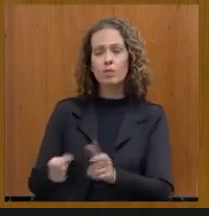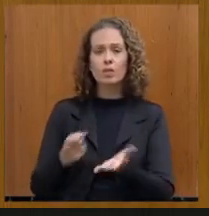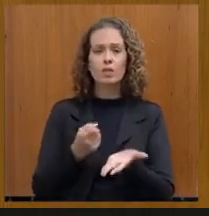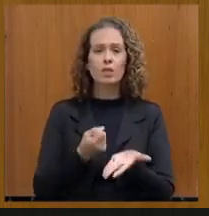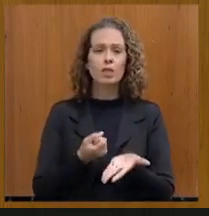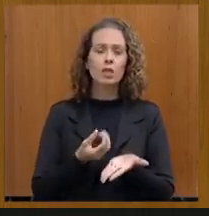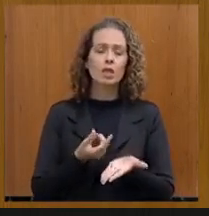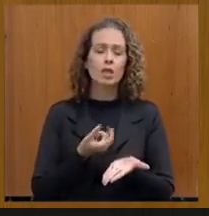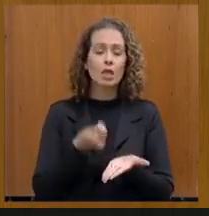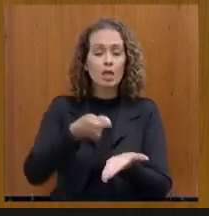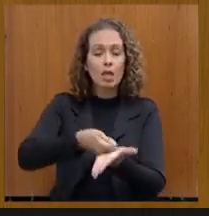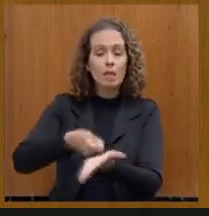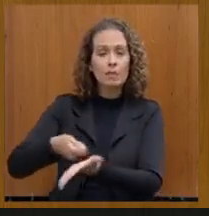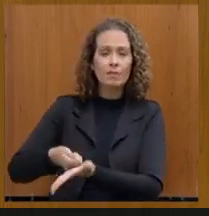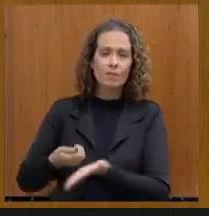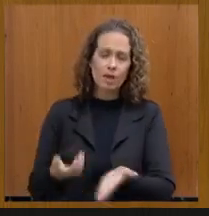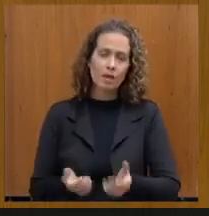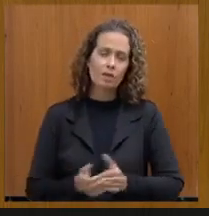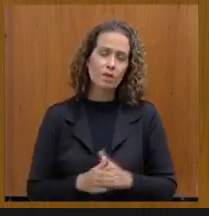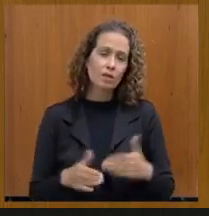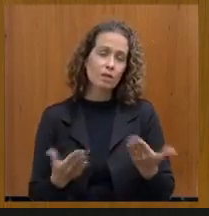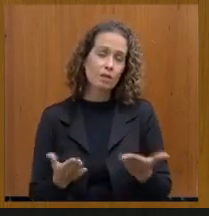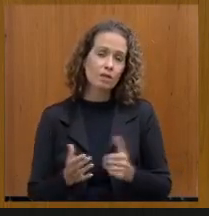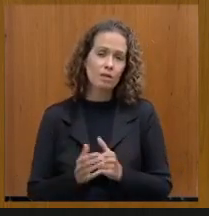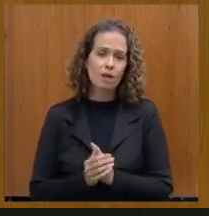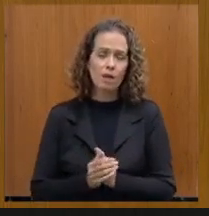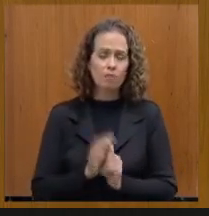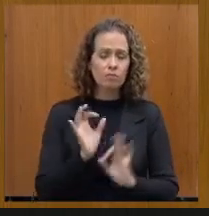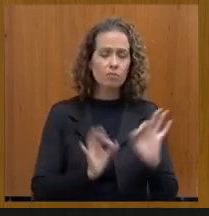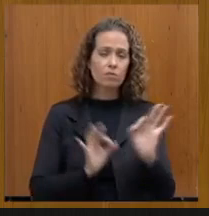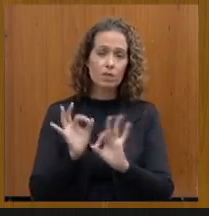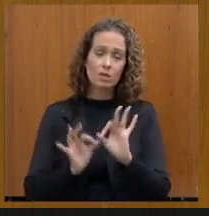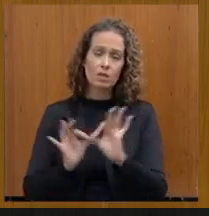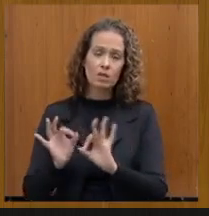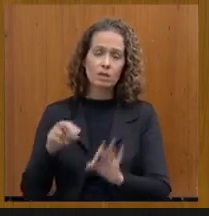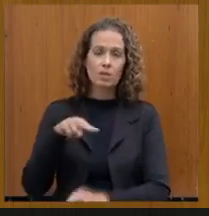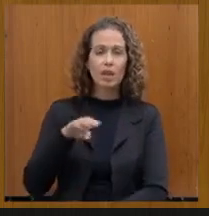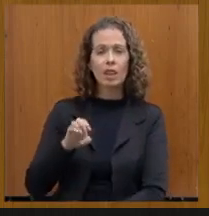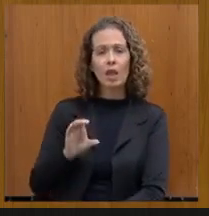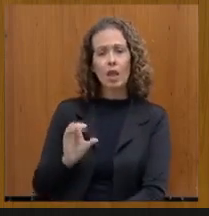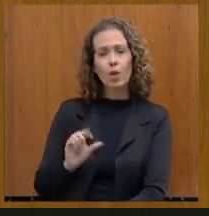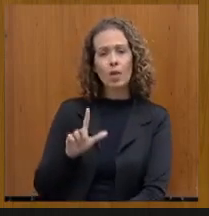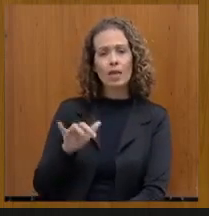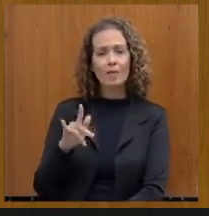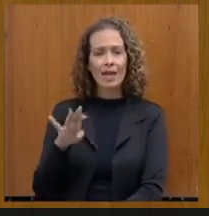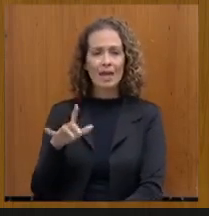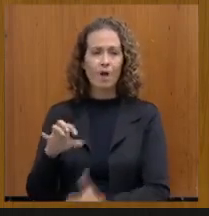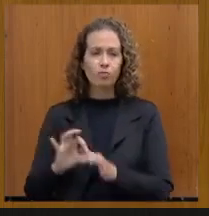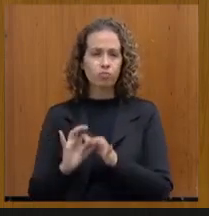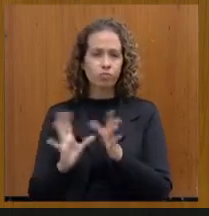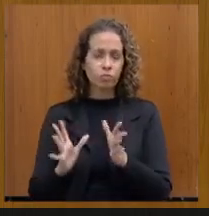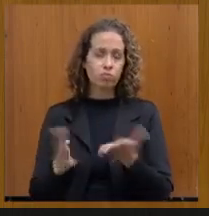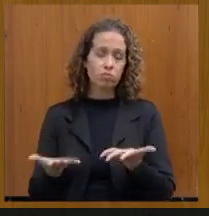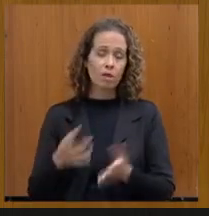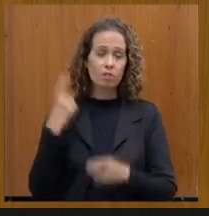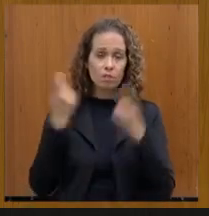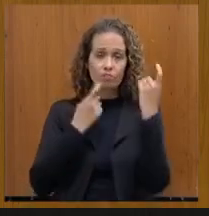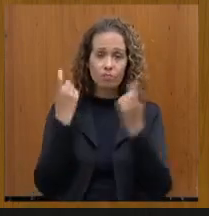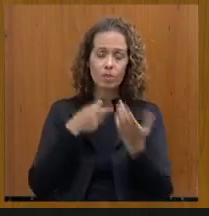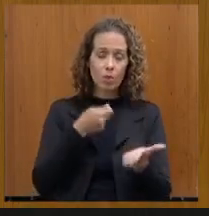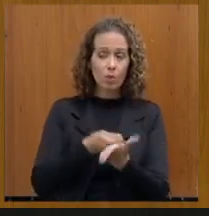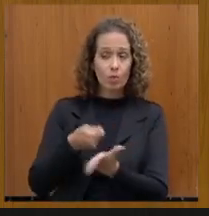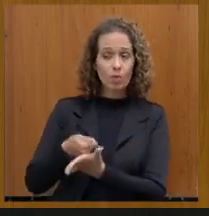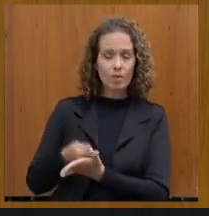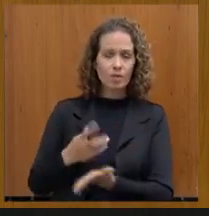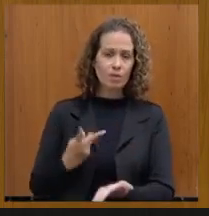dúvida, nesse esquema neoliberal do mundo, o que nós preocupamos muito, talvez, sobre essas cobranças que estão acontecendo,